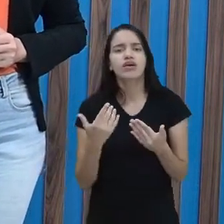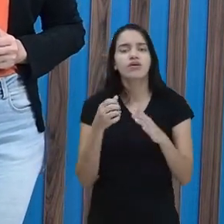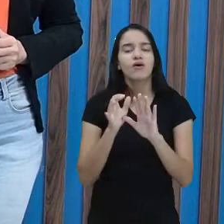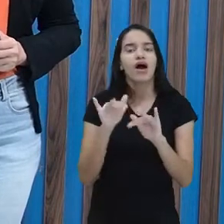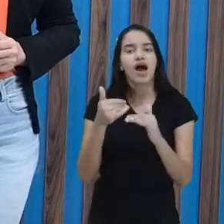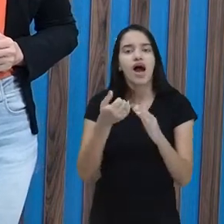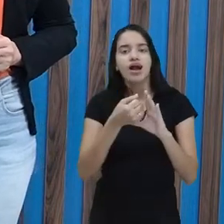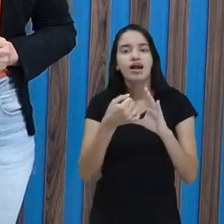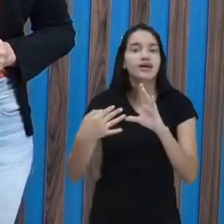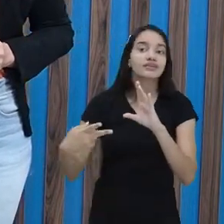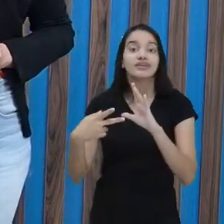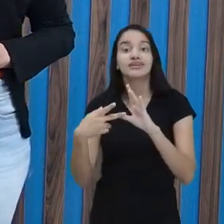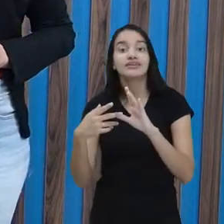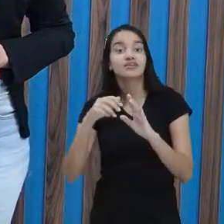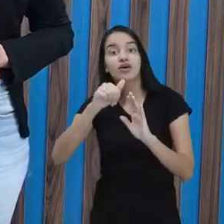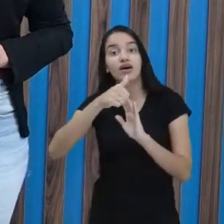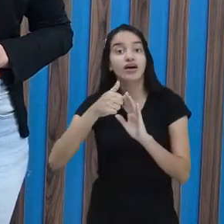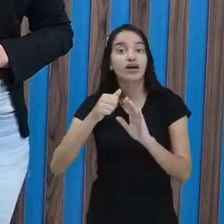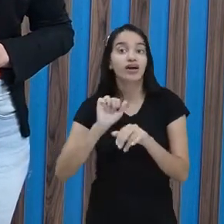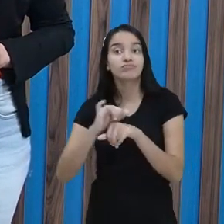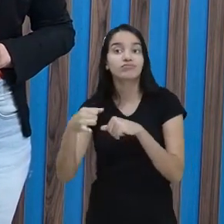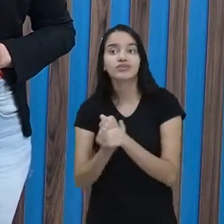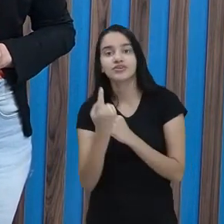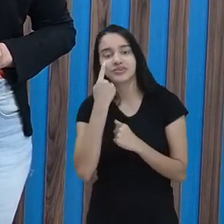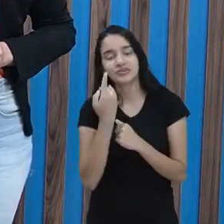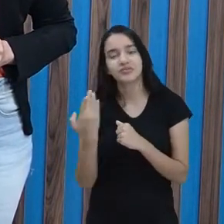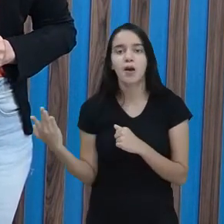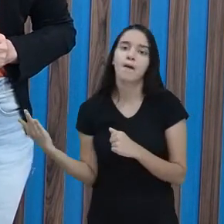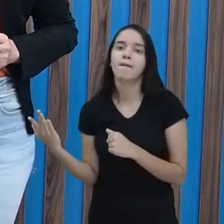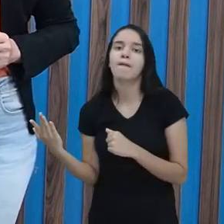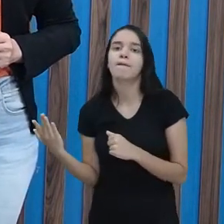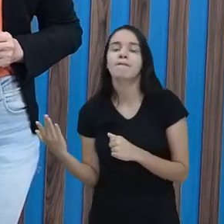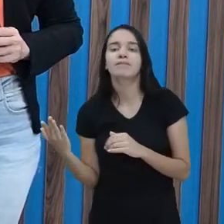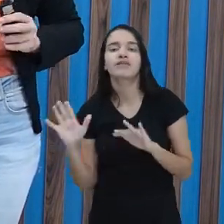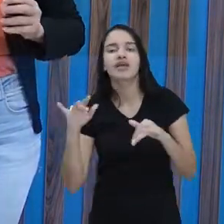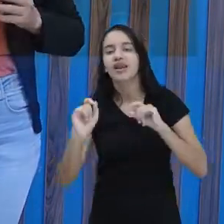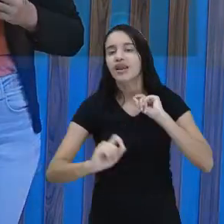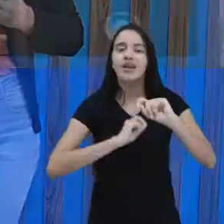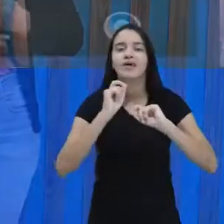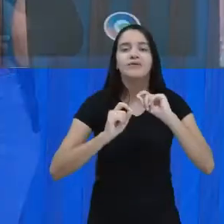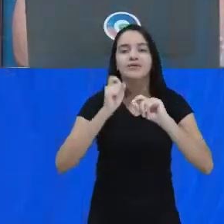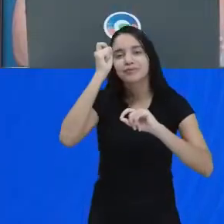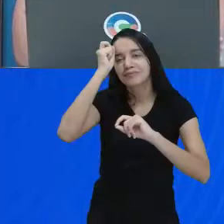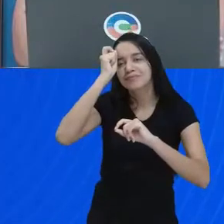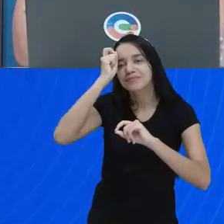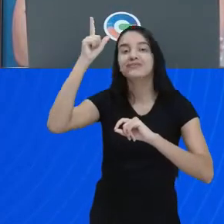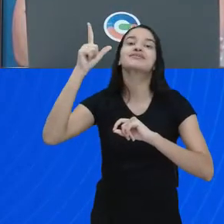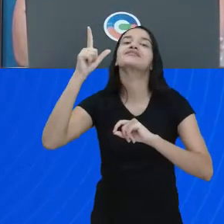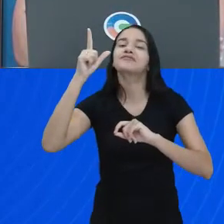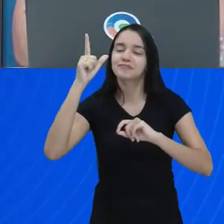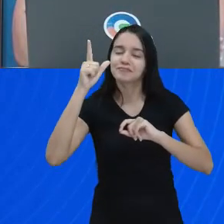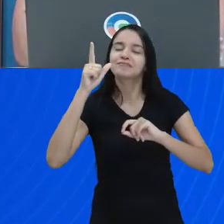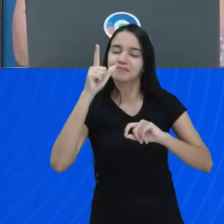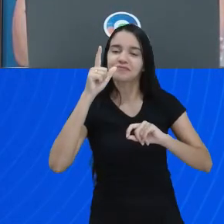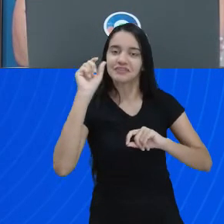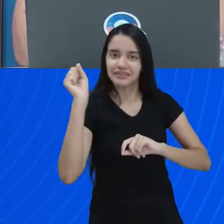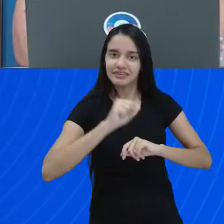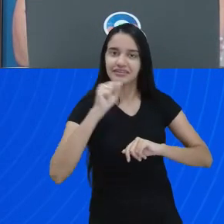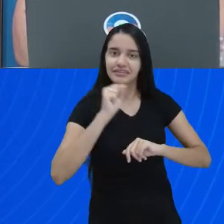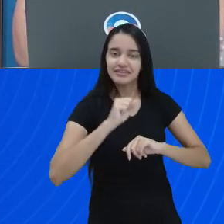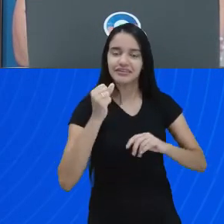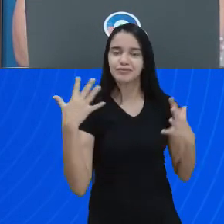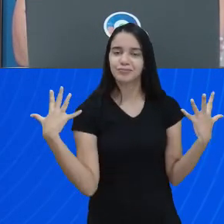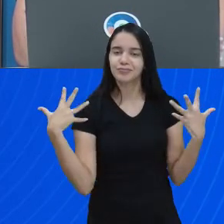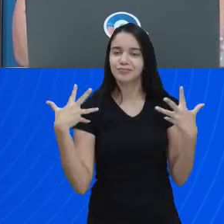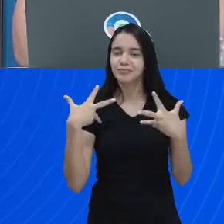característica, outra qualidade dela, hein? Vamos ver? Talentosa, isso mesmo. Olha! talento tem